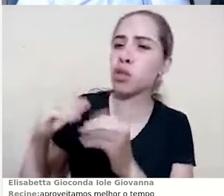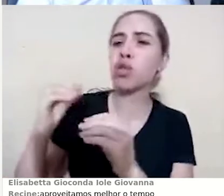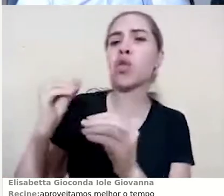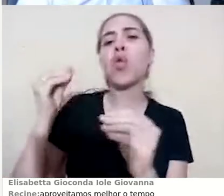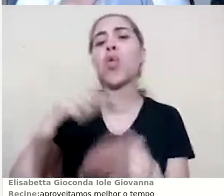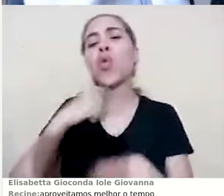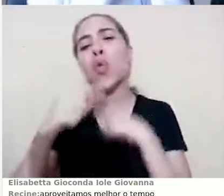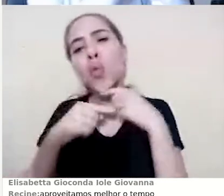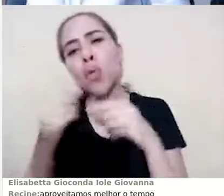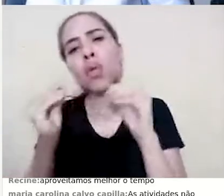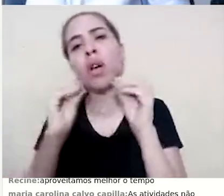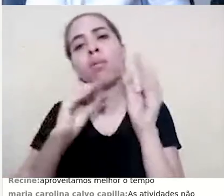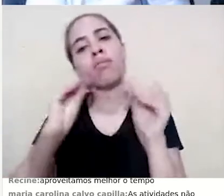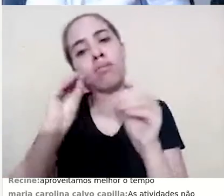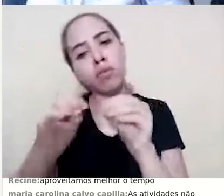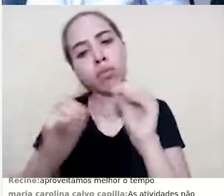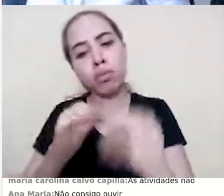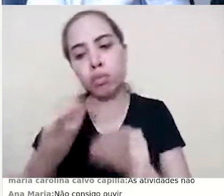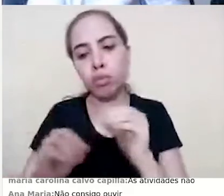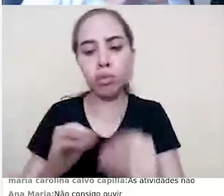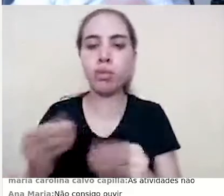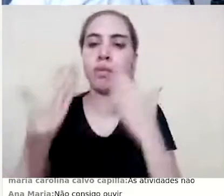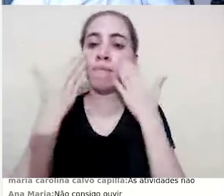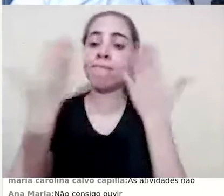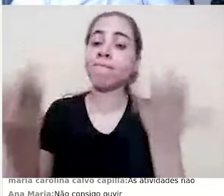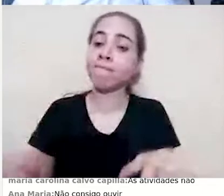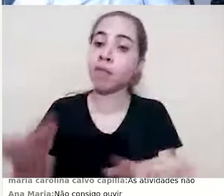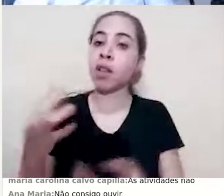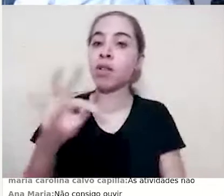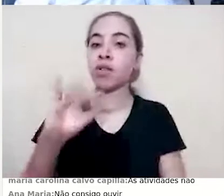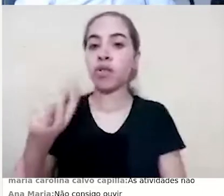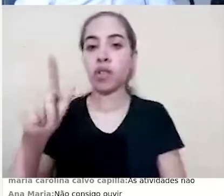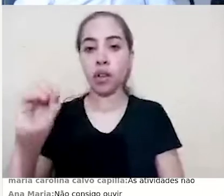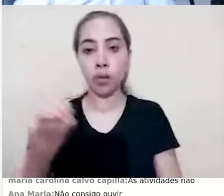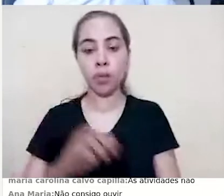apresentação. Está ok, Tiago? Ok.